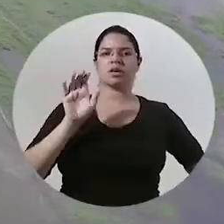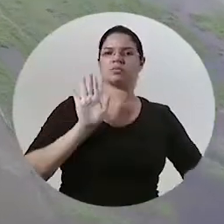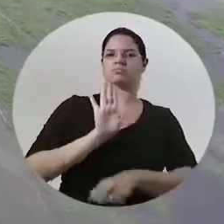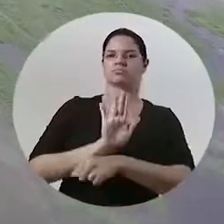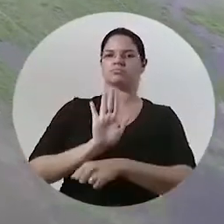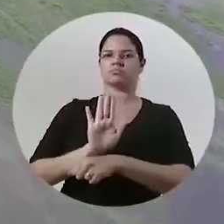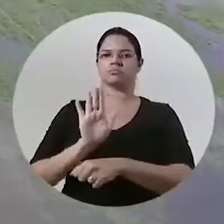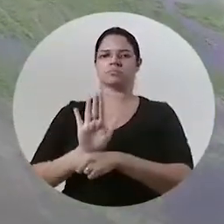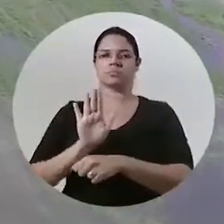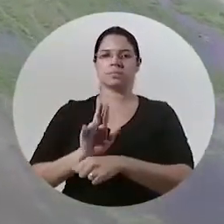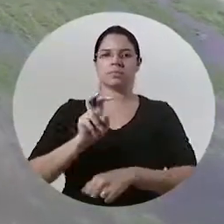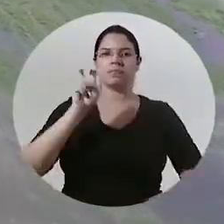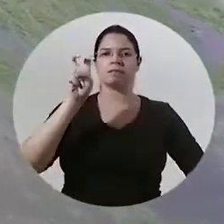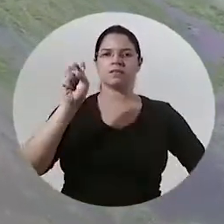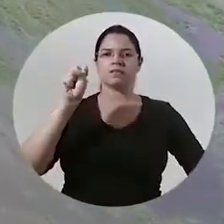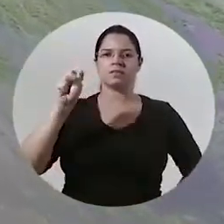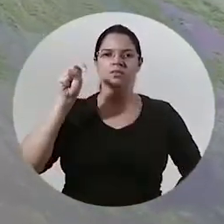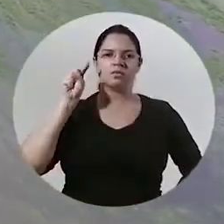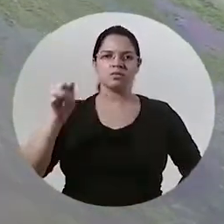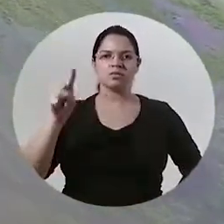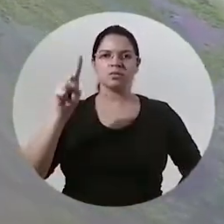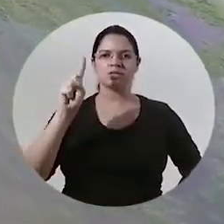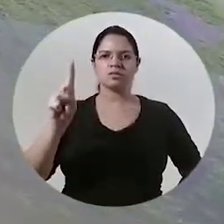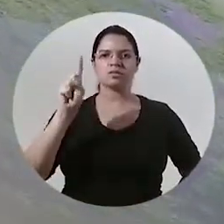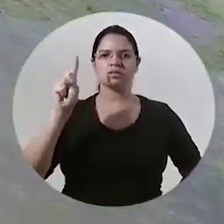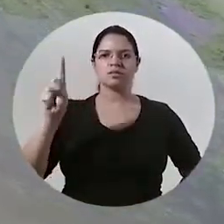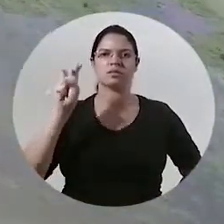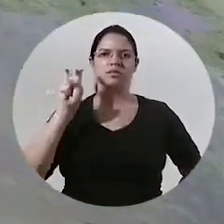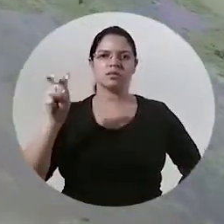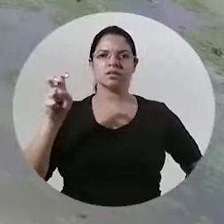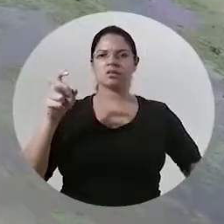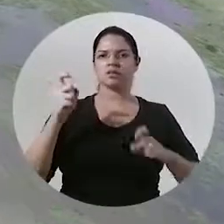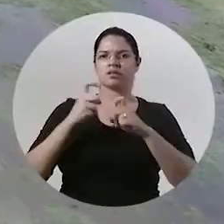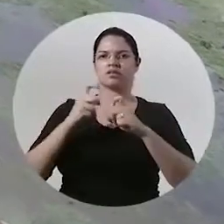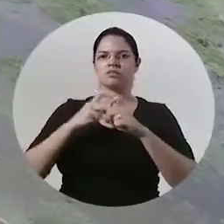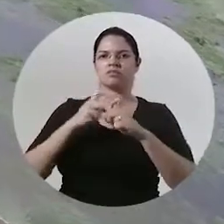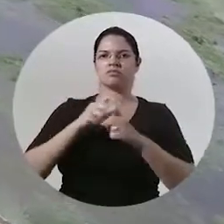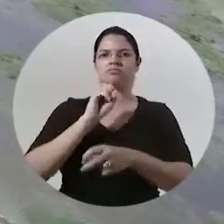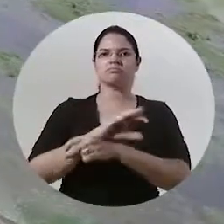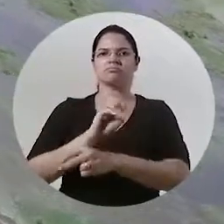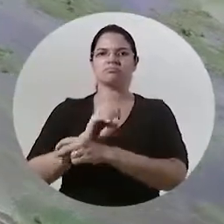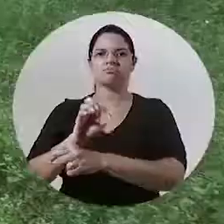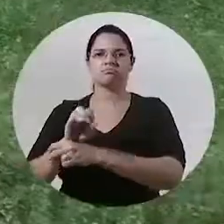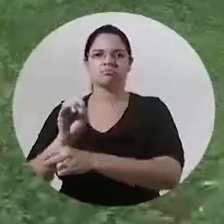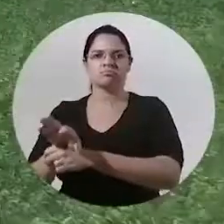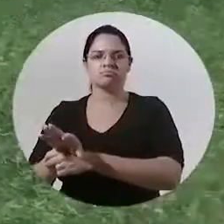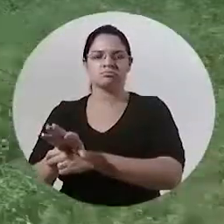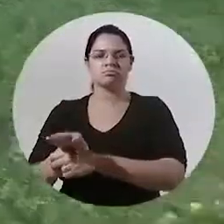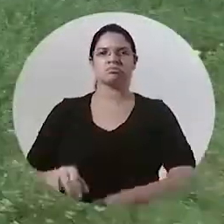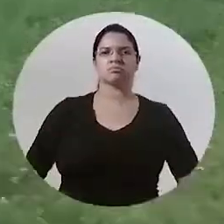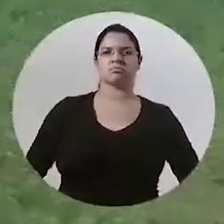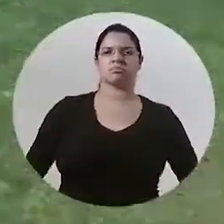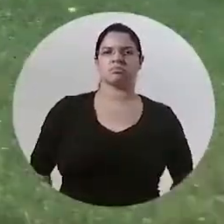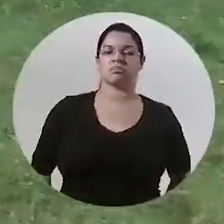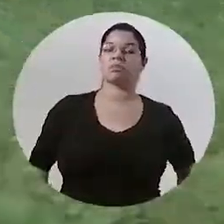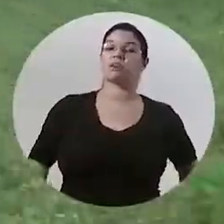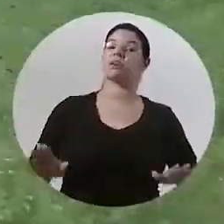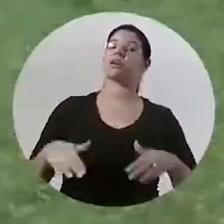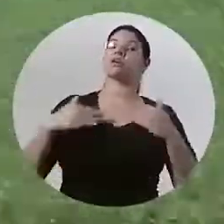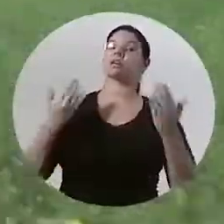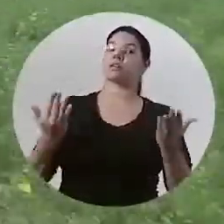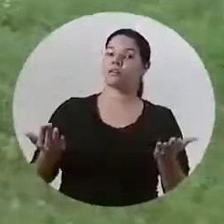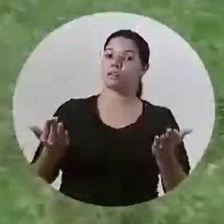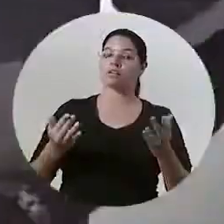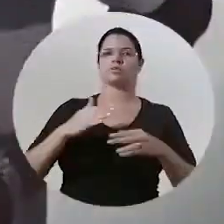58.115 medicamentos distribuídos é claro que tudo